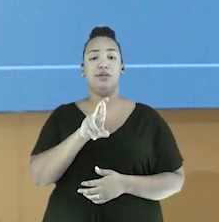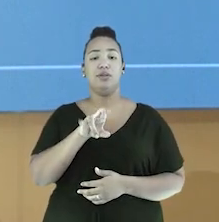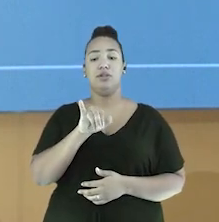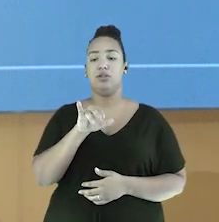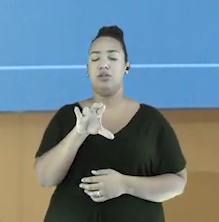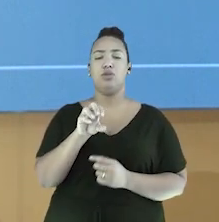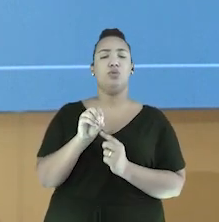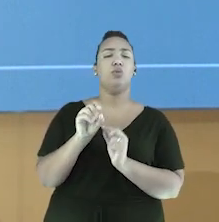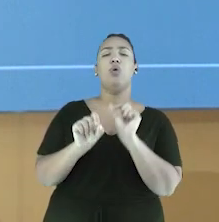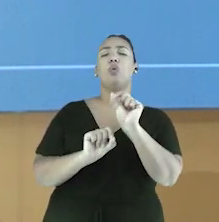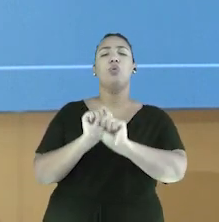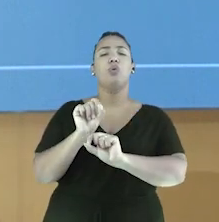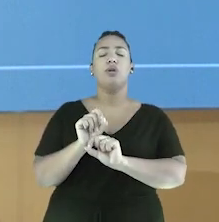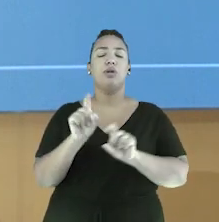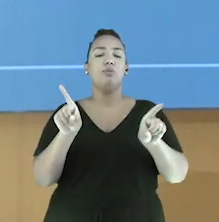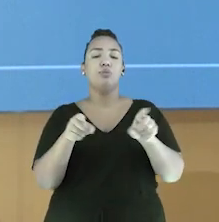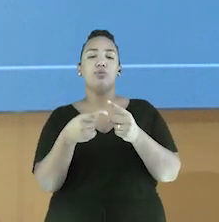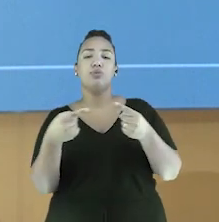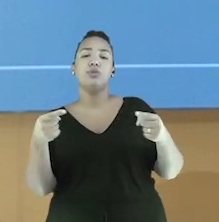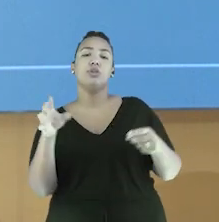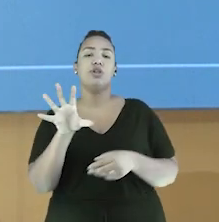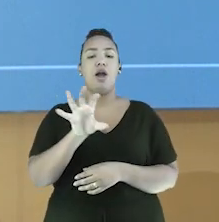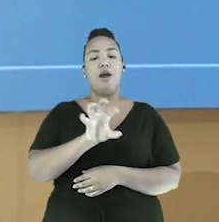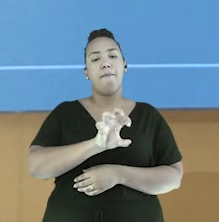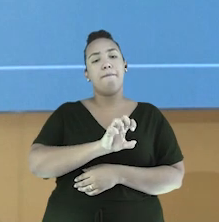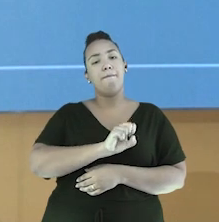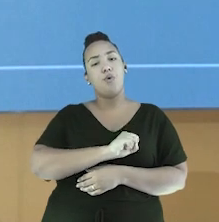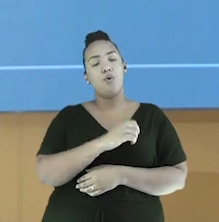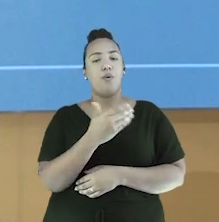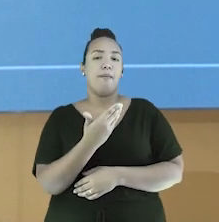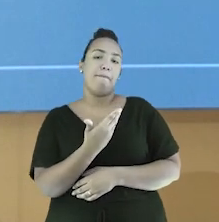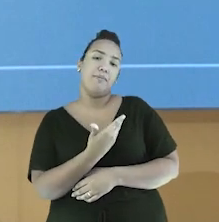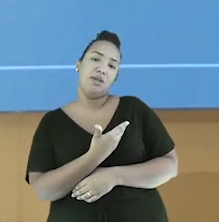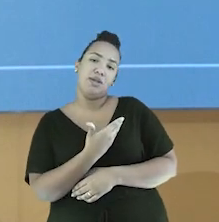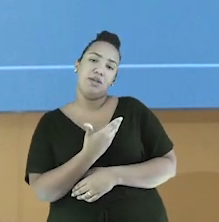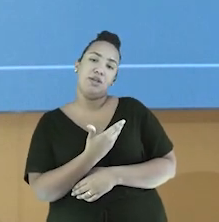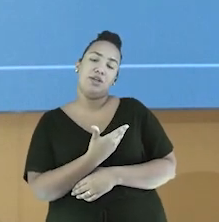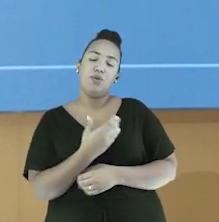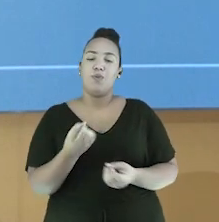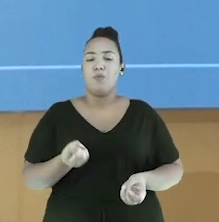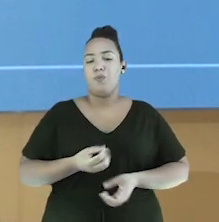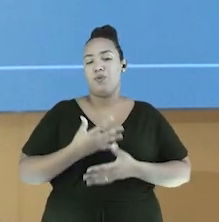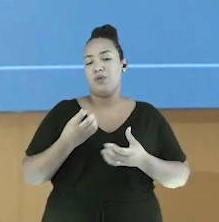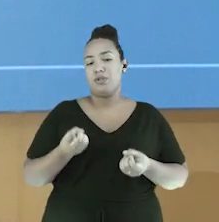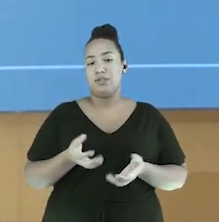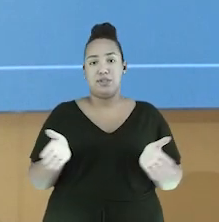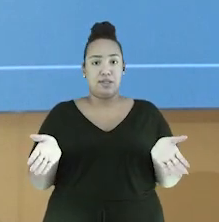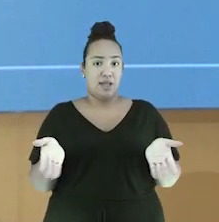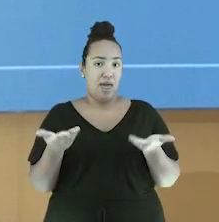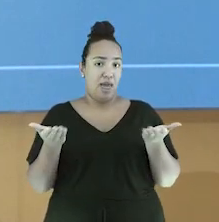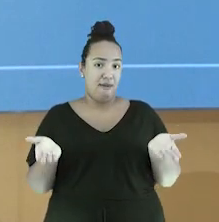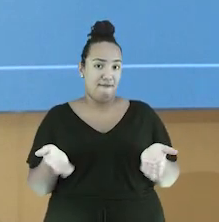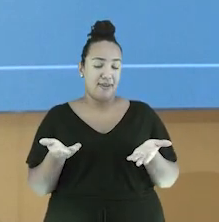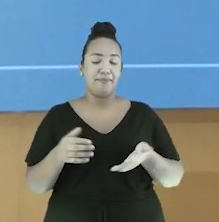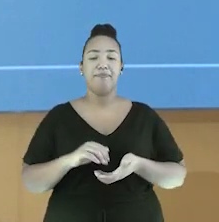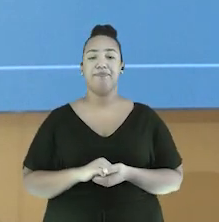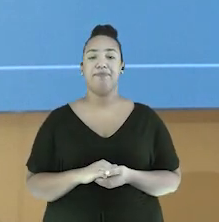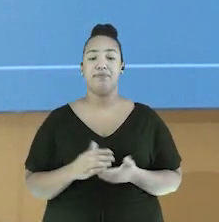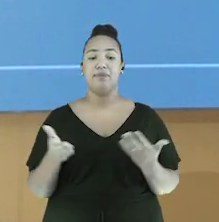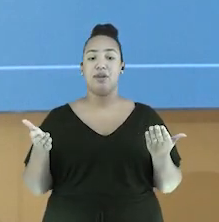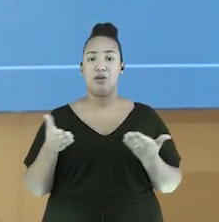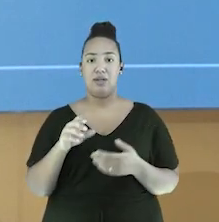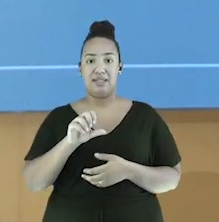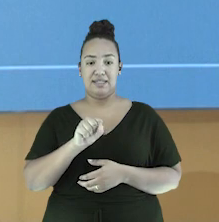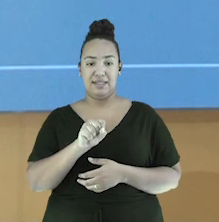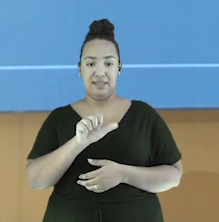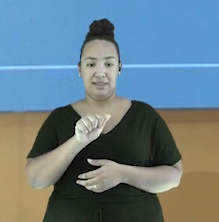englobava as cantigas de amor, de amigo, eram versos mais leves, mais românticos. Já o gênero satírico era